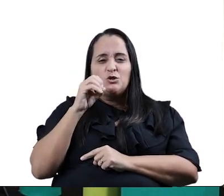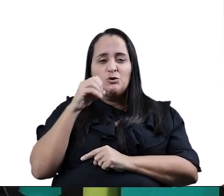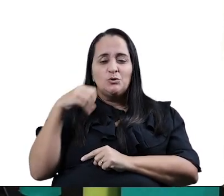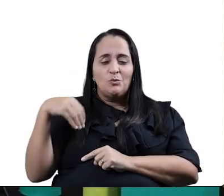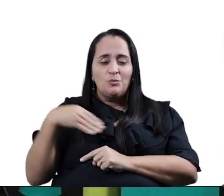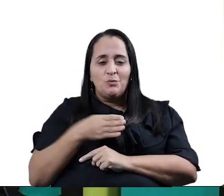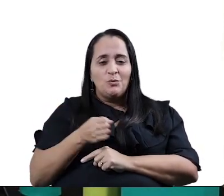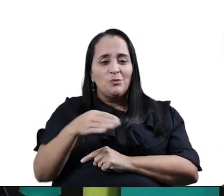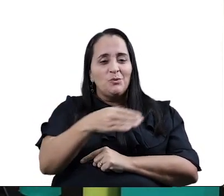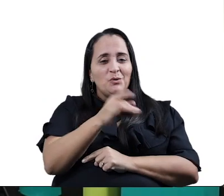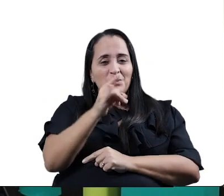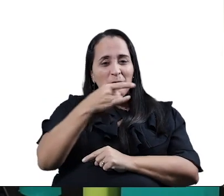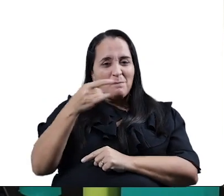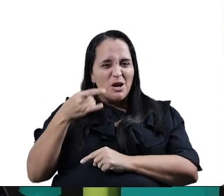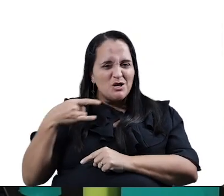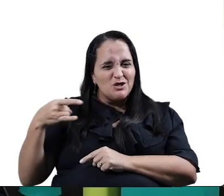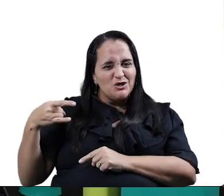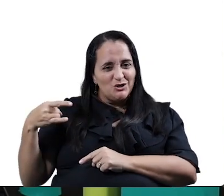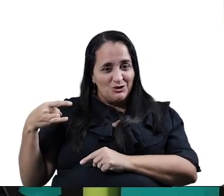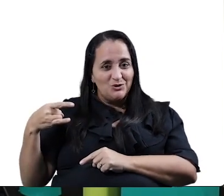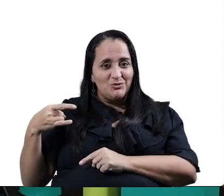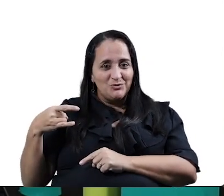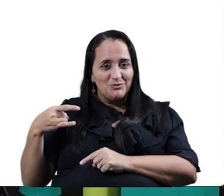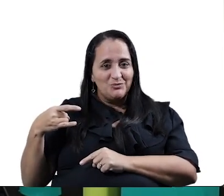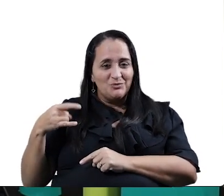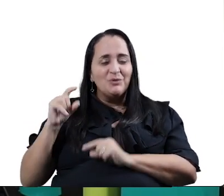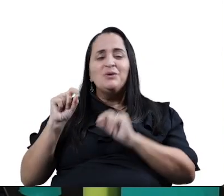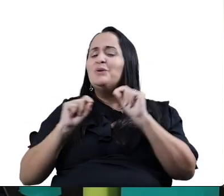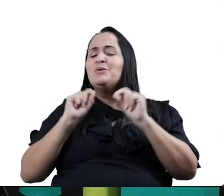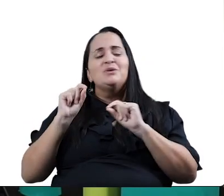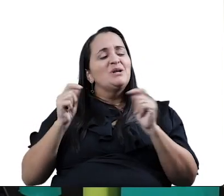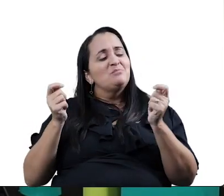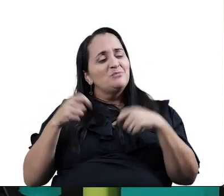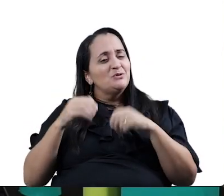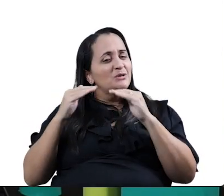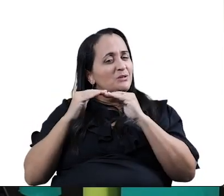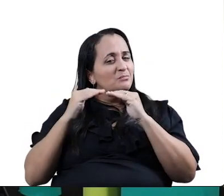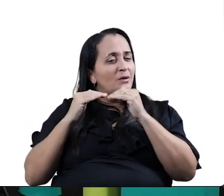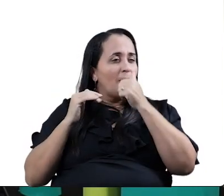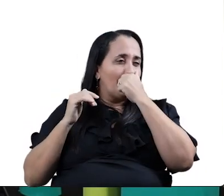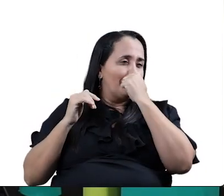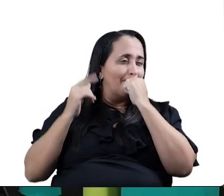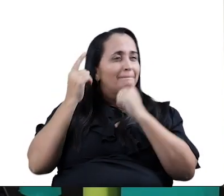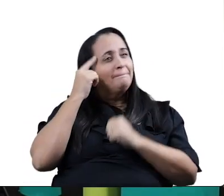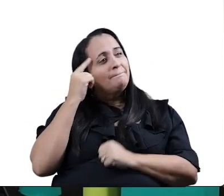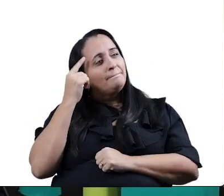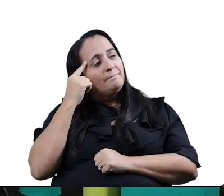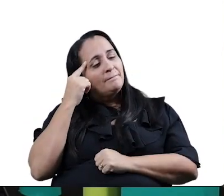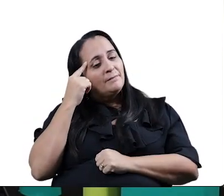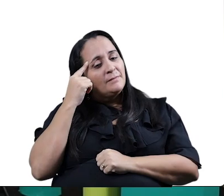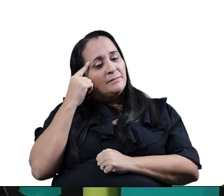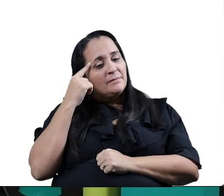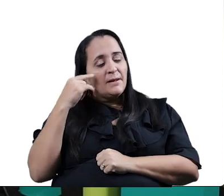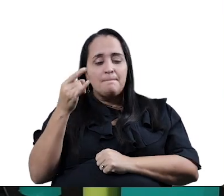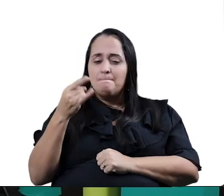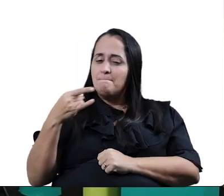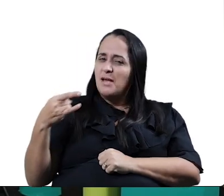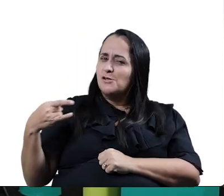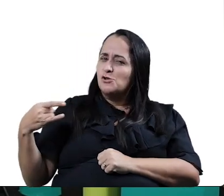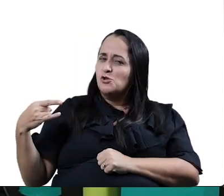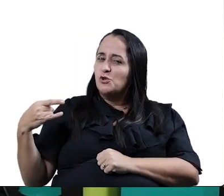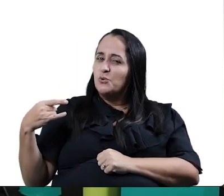O que poderia rimar com peixinho? O que será? Peixinho.